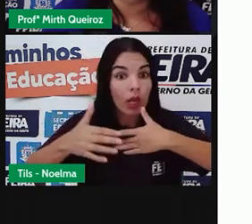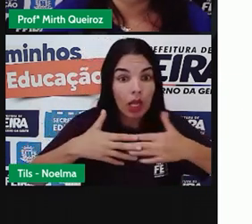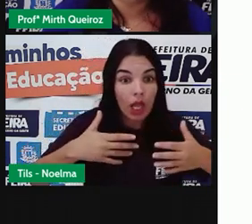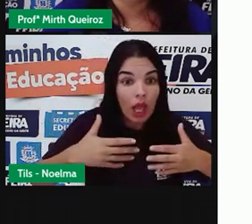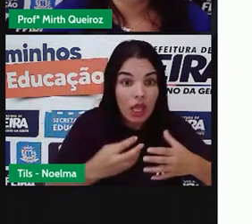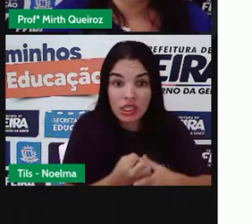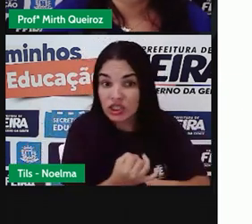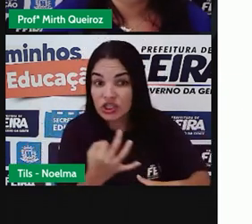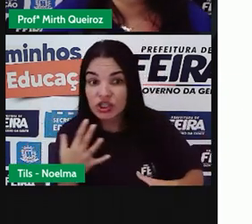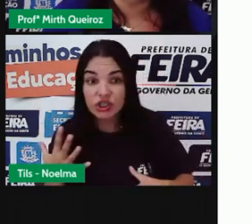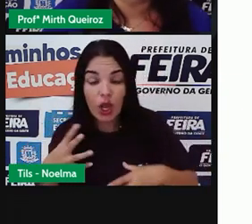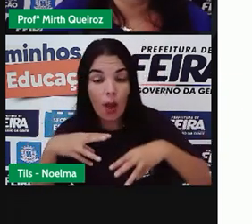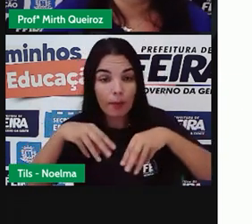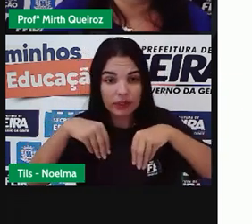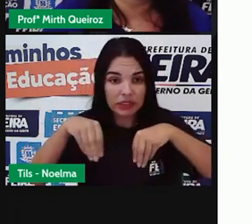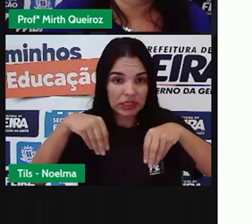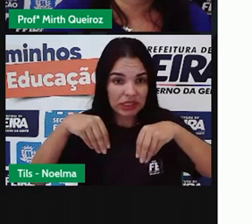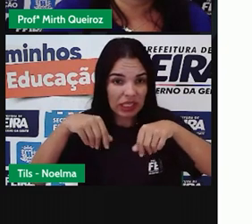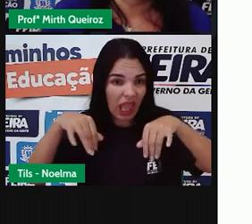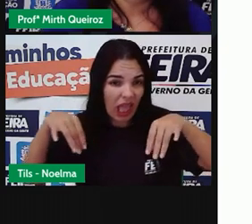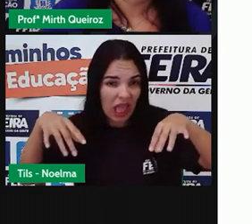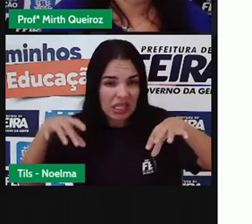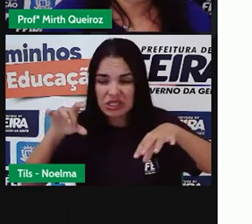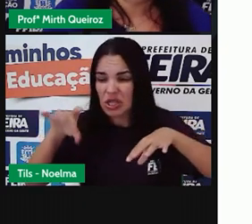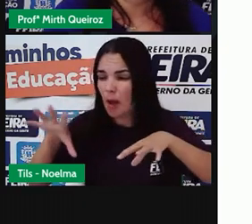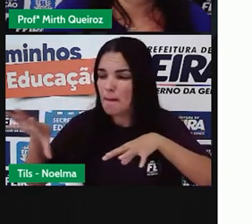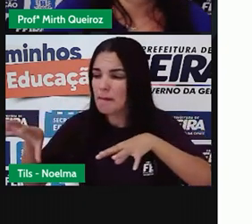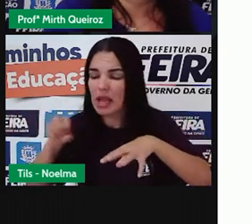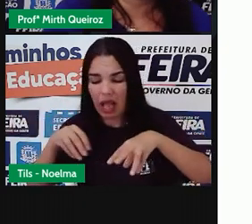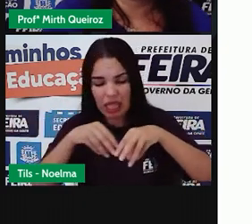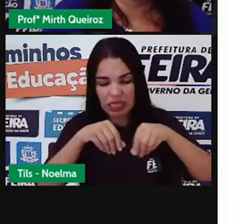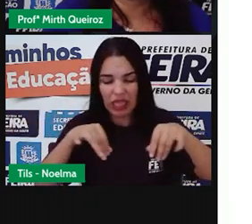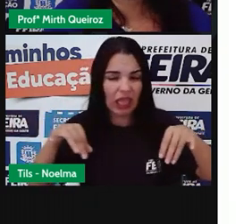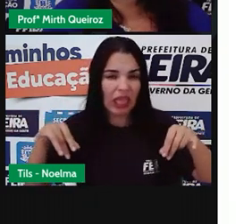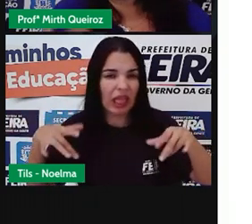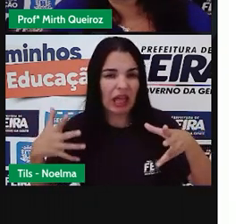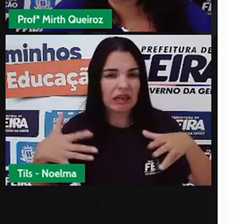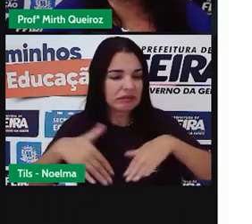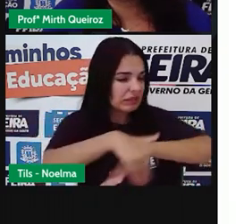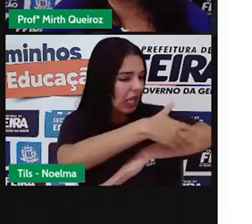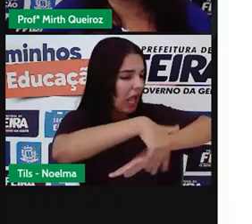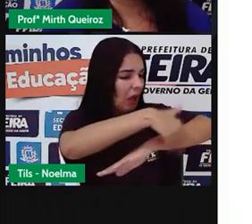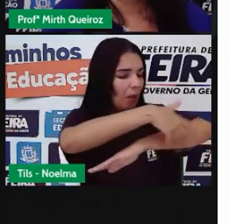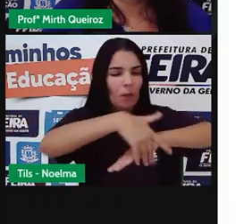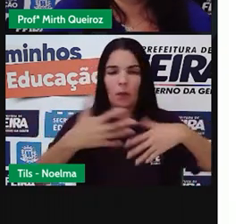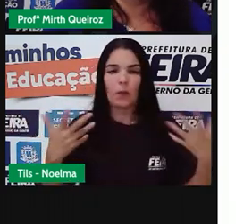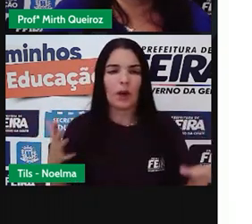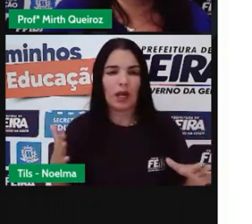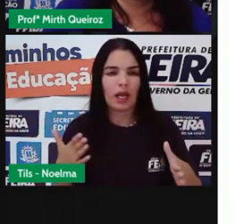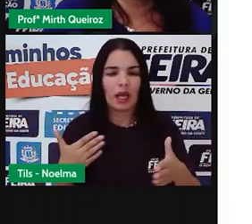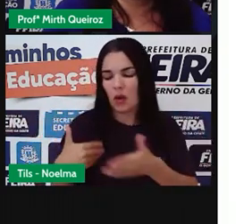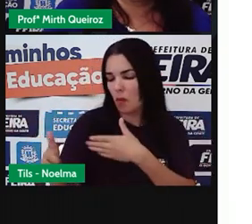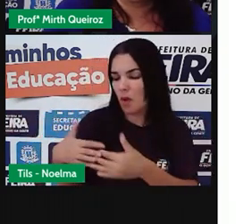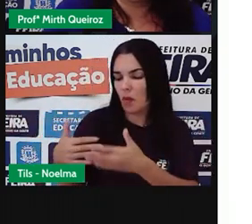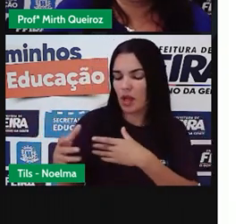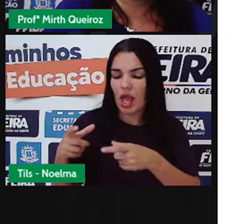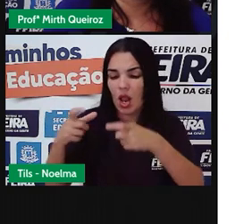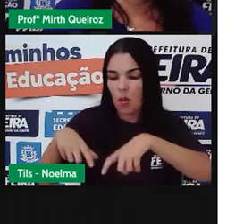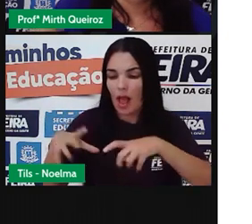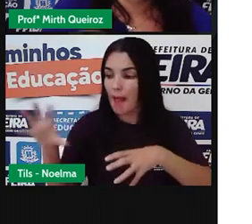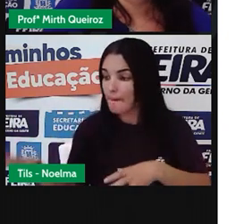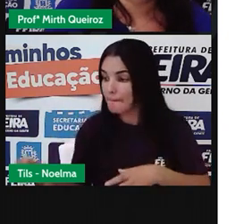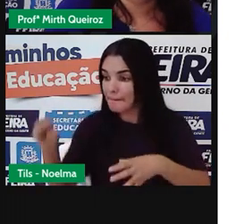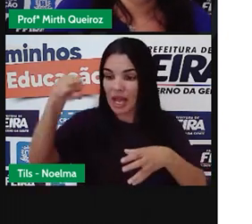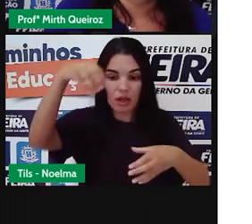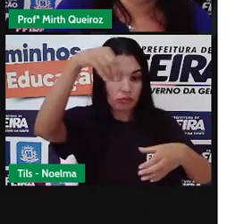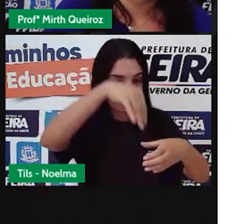qualquer tipo de solo? Só pegar uma terra ali, fazer uma terra do quintal, da rua, colocar dentro do recipiente